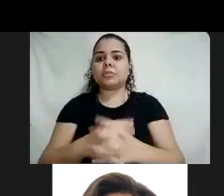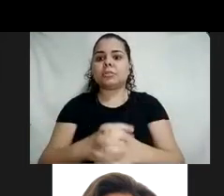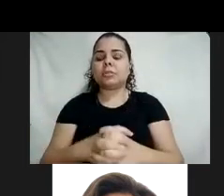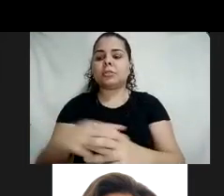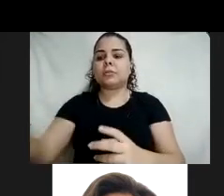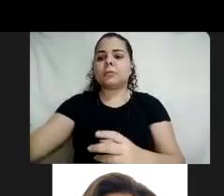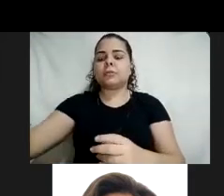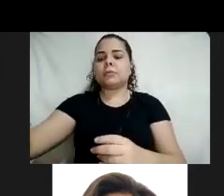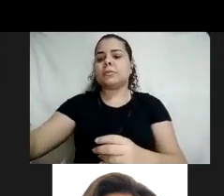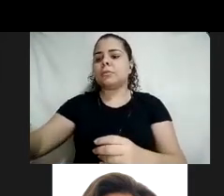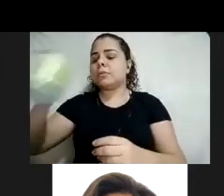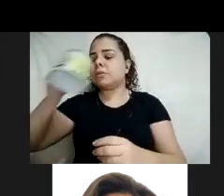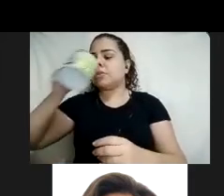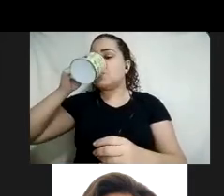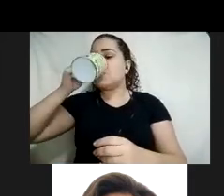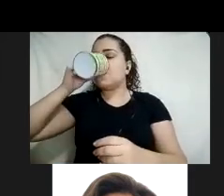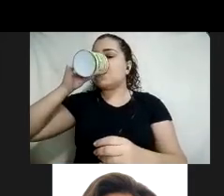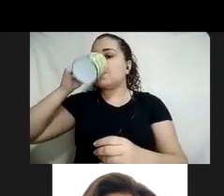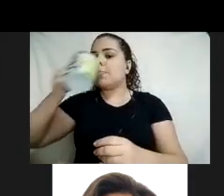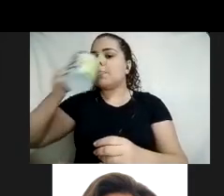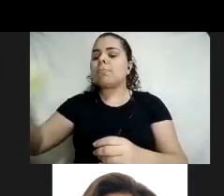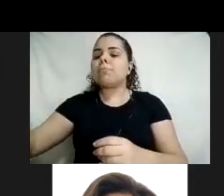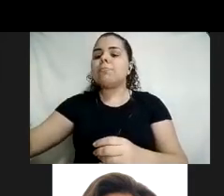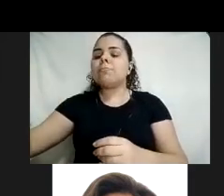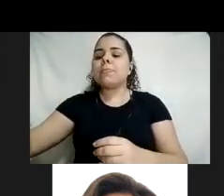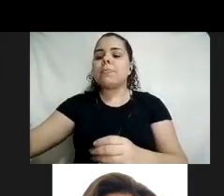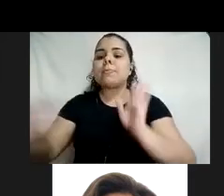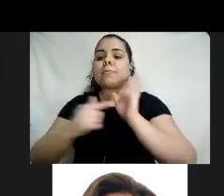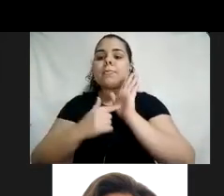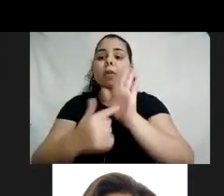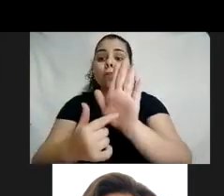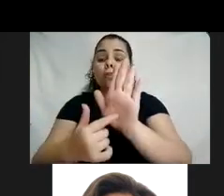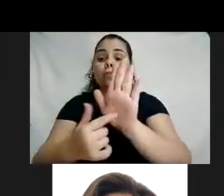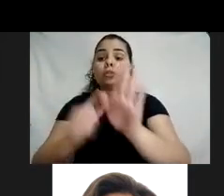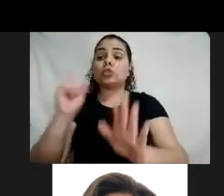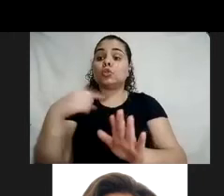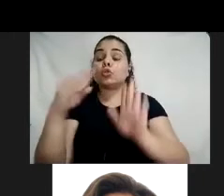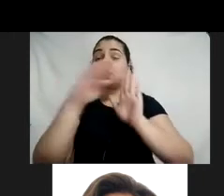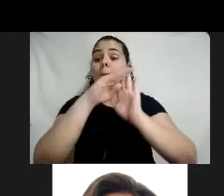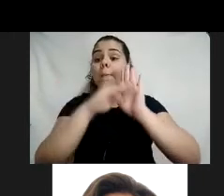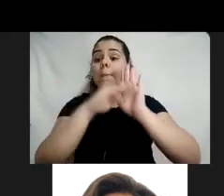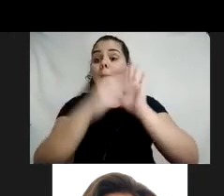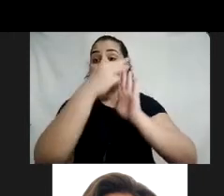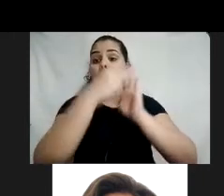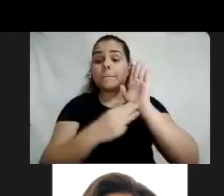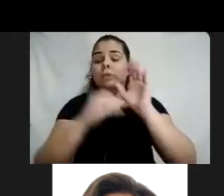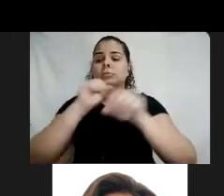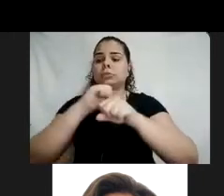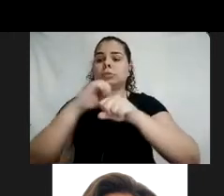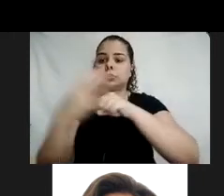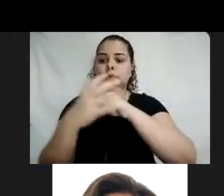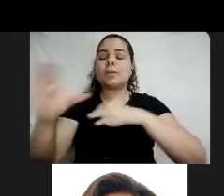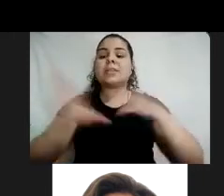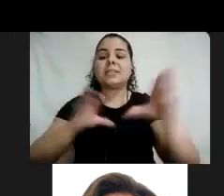pediu aqui no nosso chat, eu vou mostrar o nosso manual da COVID, o acessível